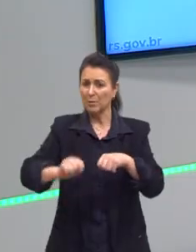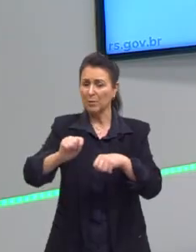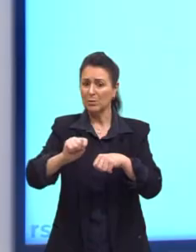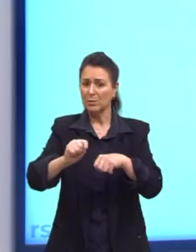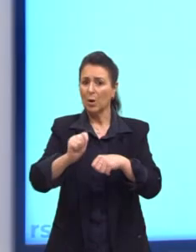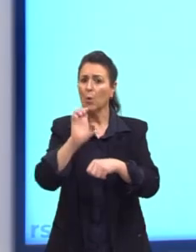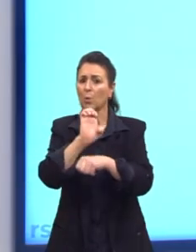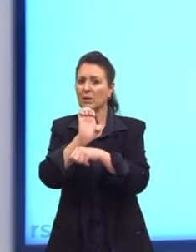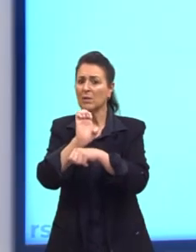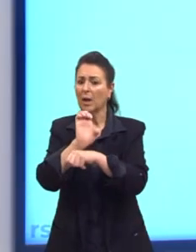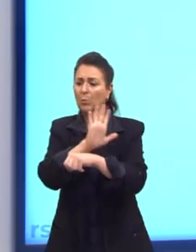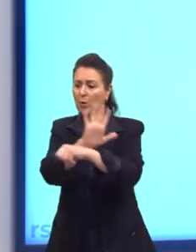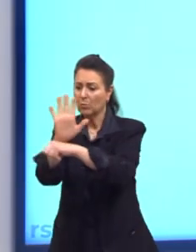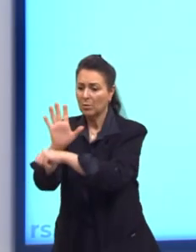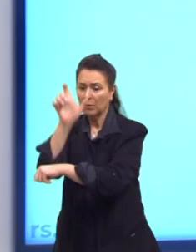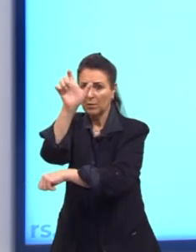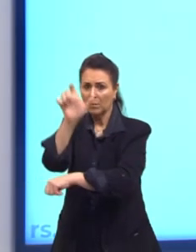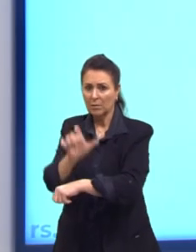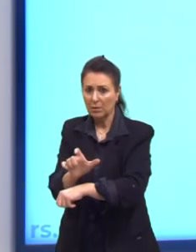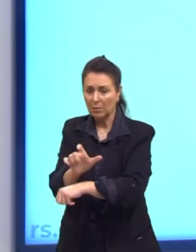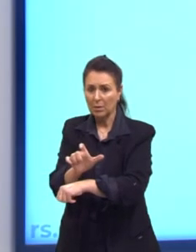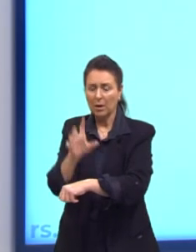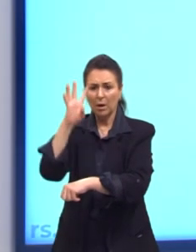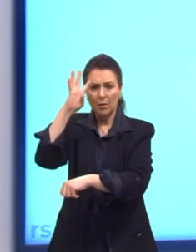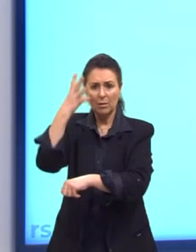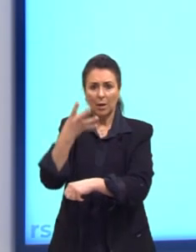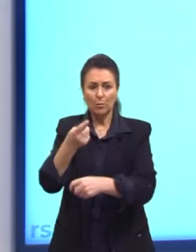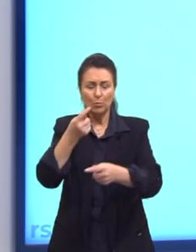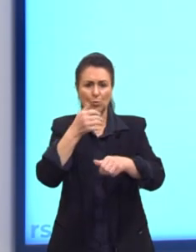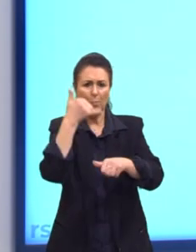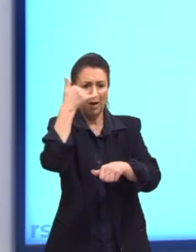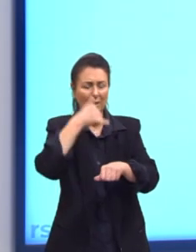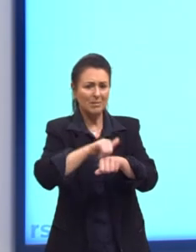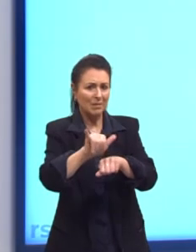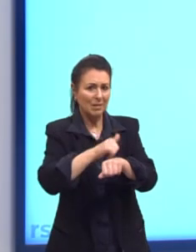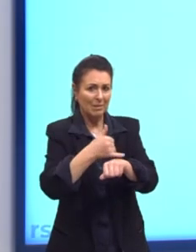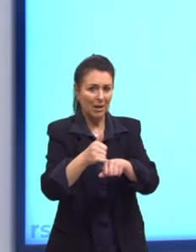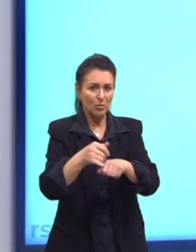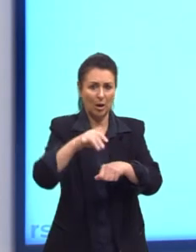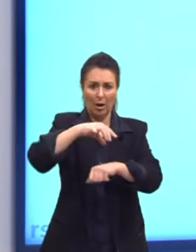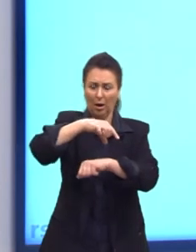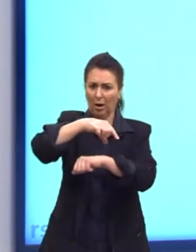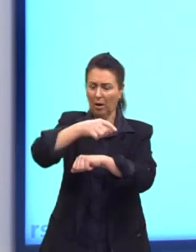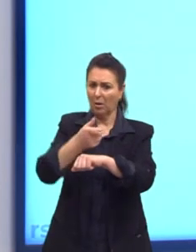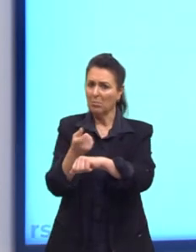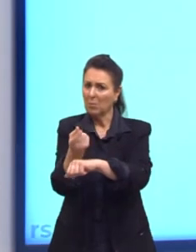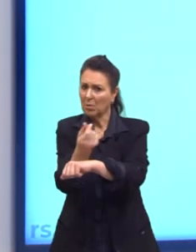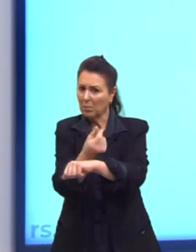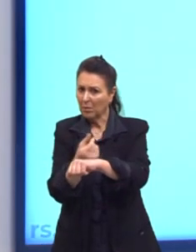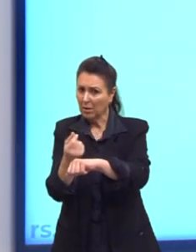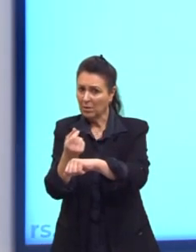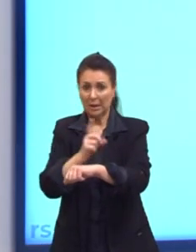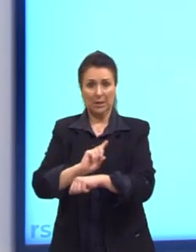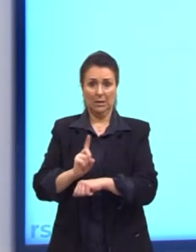bem-estar social é o resultado de uma estratégia neoliberal. Não, não é neoliberal, ele se opõe ao liberalismo.